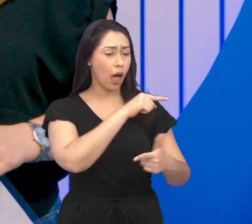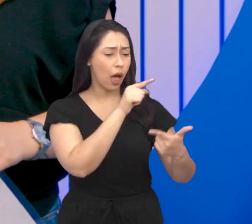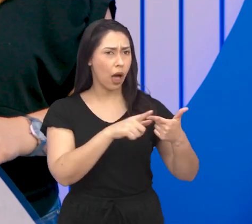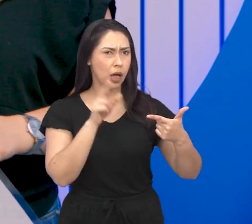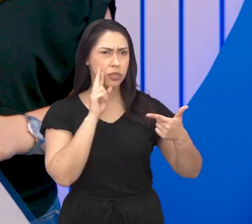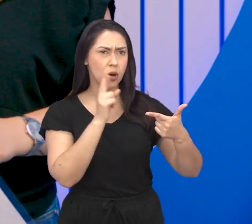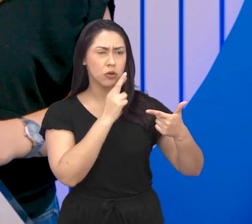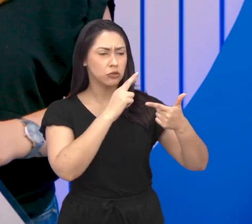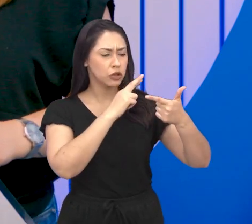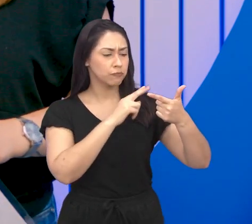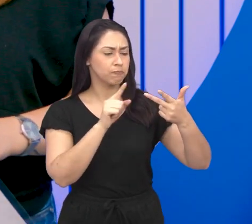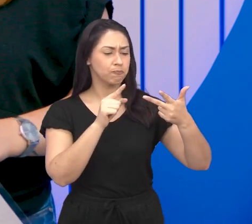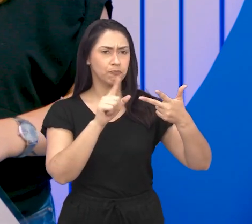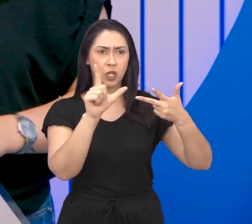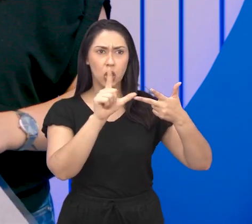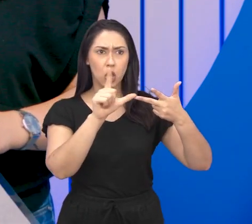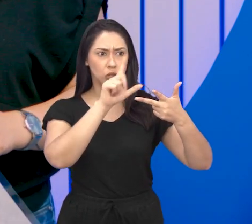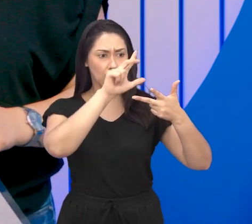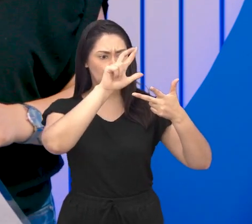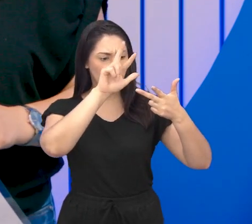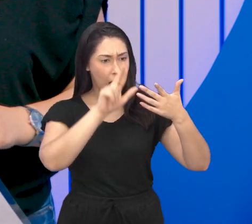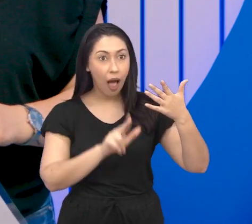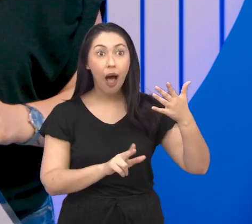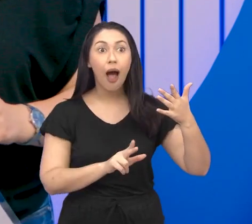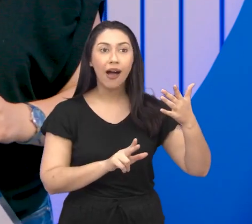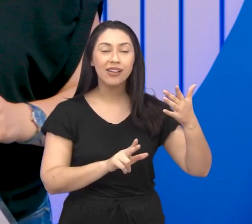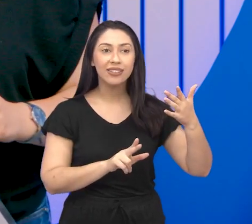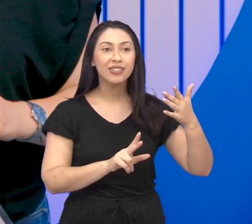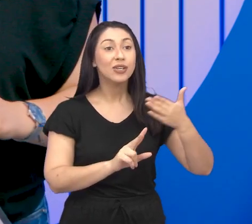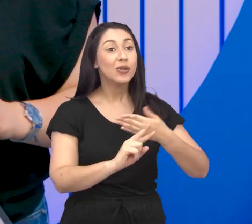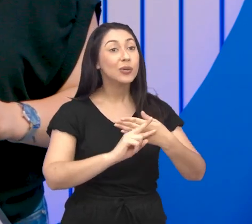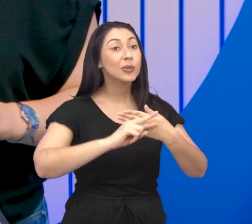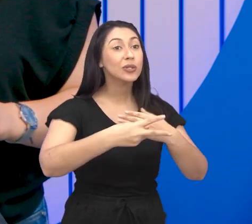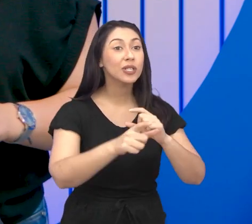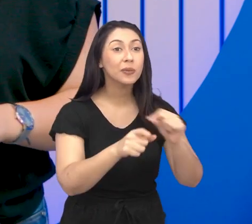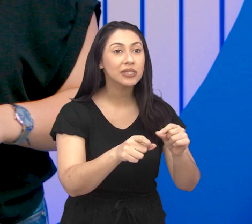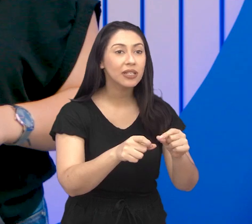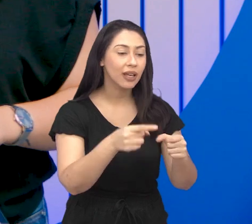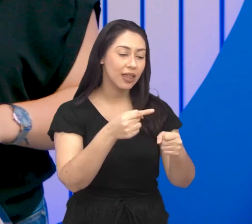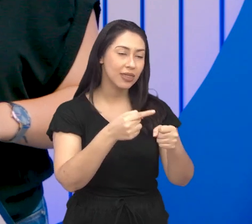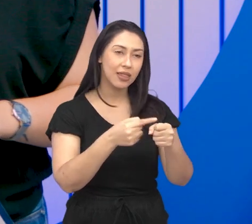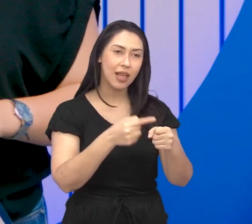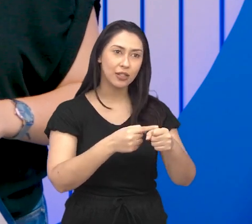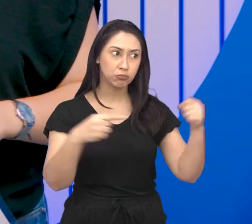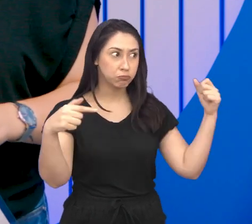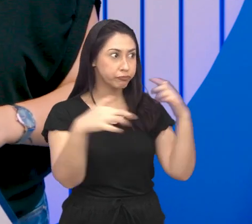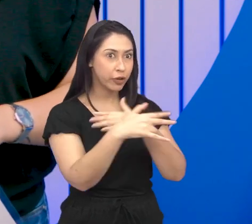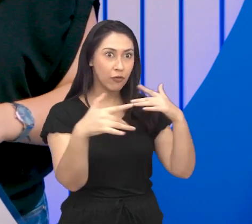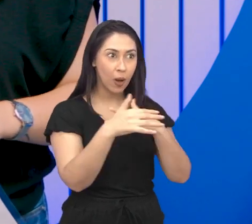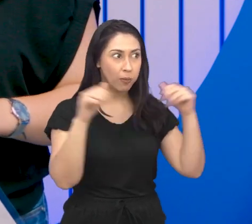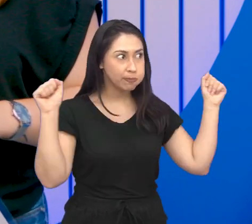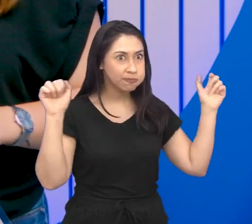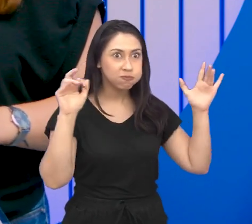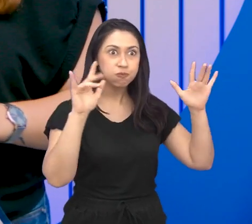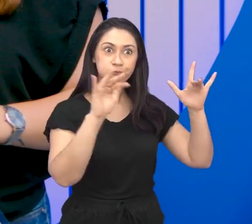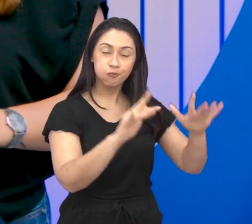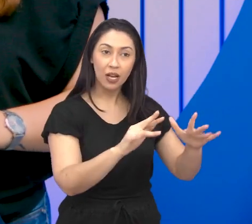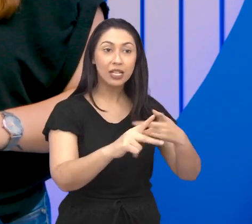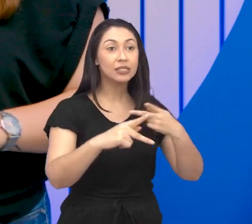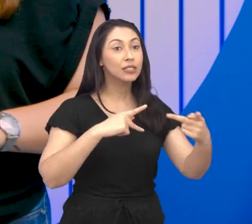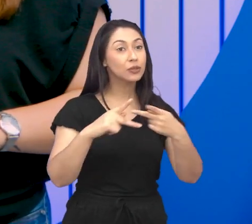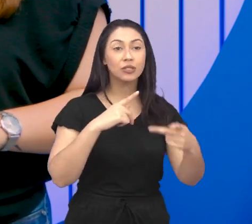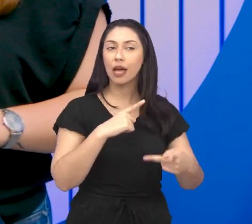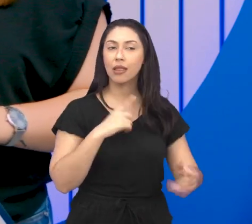Hotéis, restaurantes e todo o comércio, de forma geral, colhem os frutos de uma cidade cada vez mais movimentada. São José